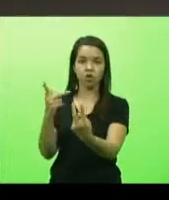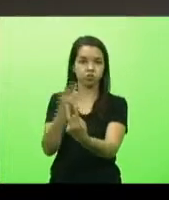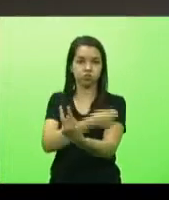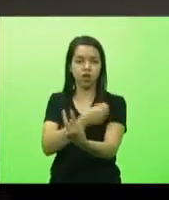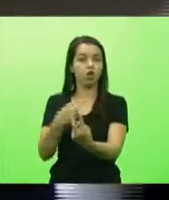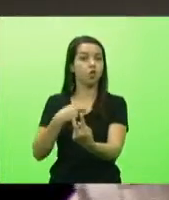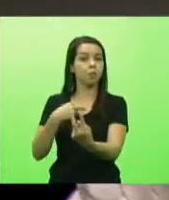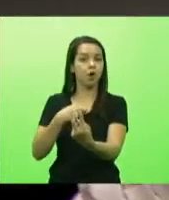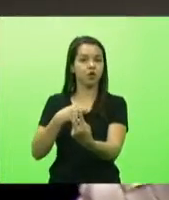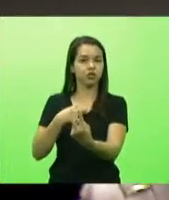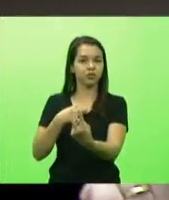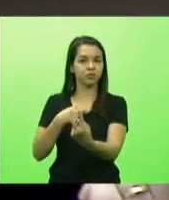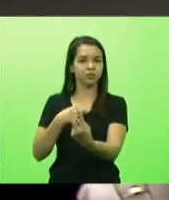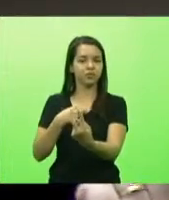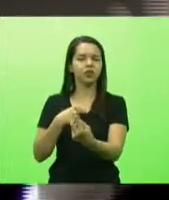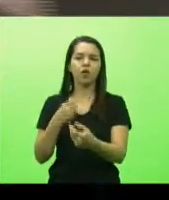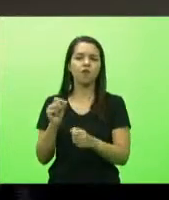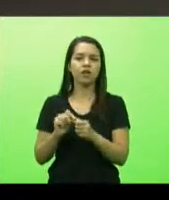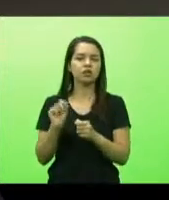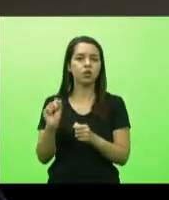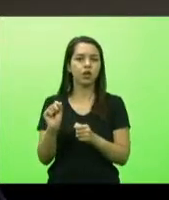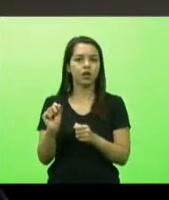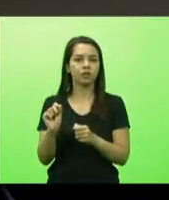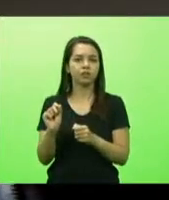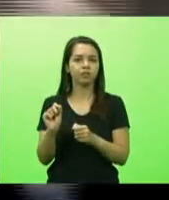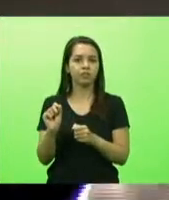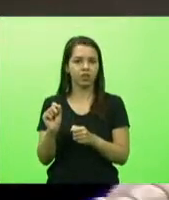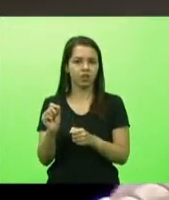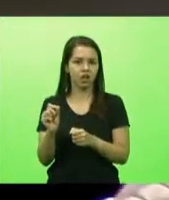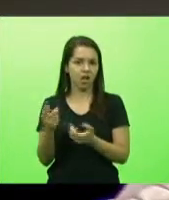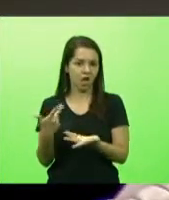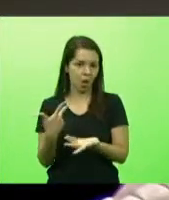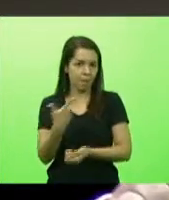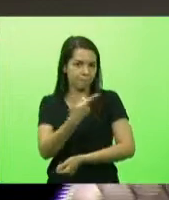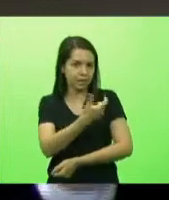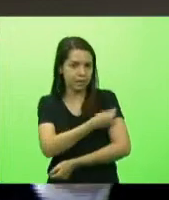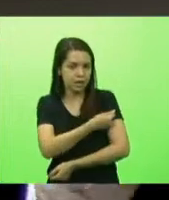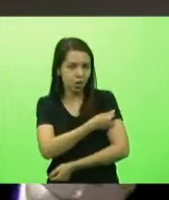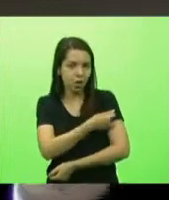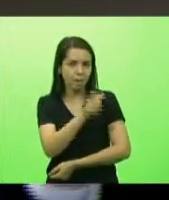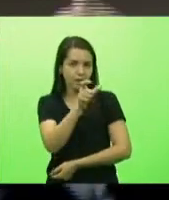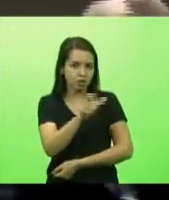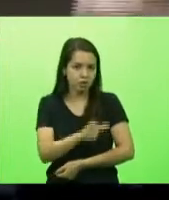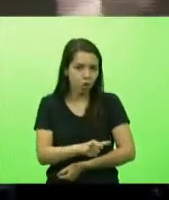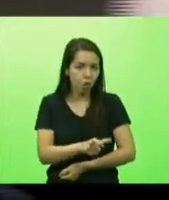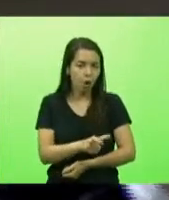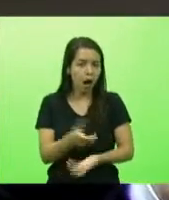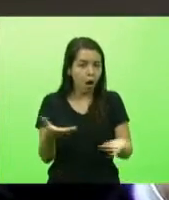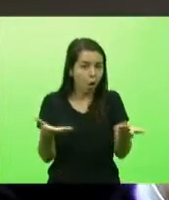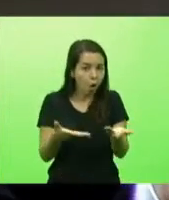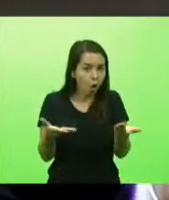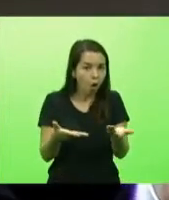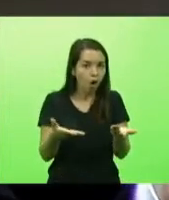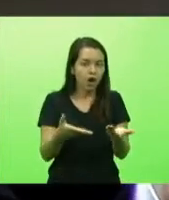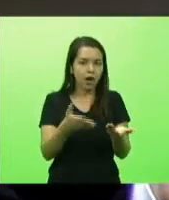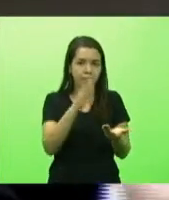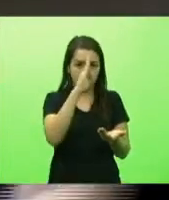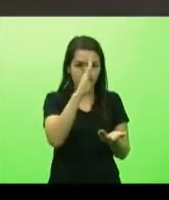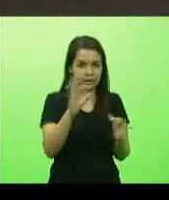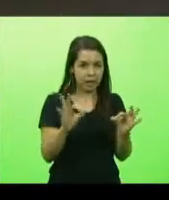doses eu aplico em quem não está na prioridade agora que são os idosos